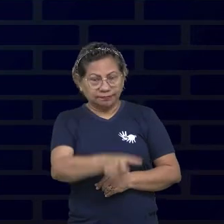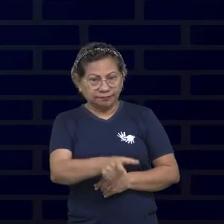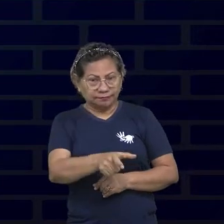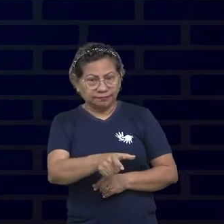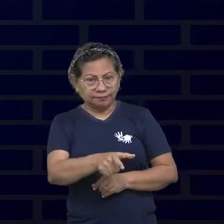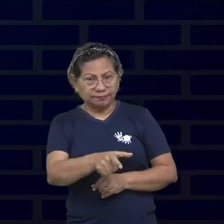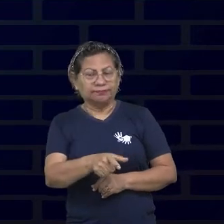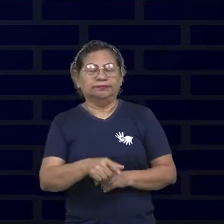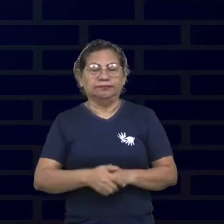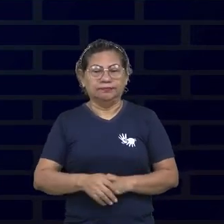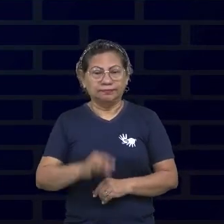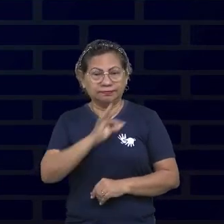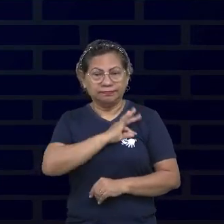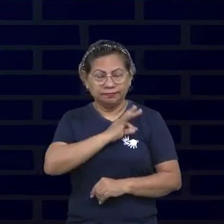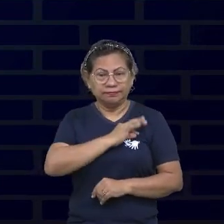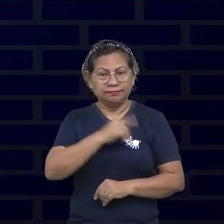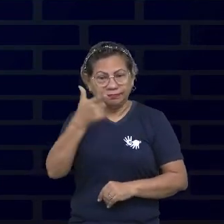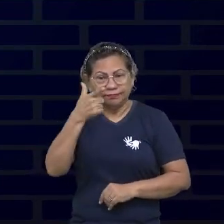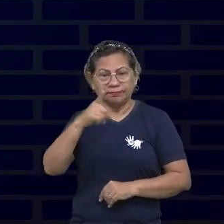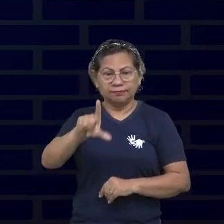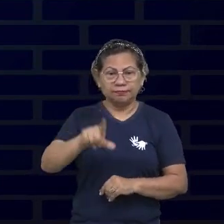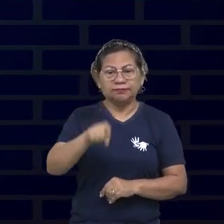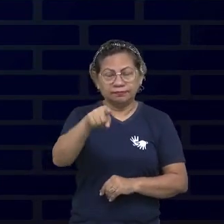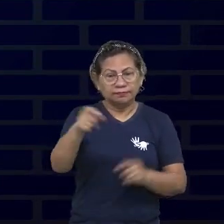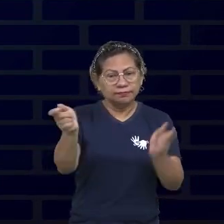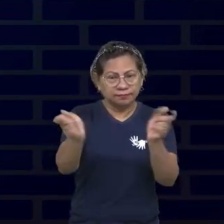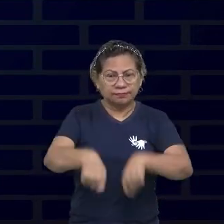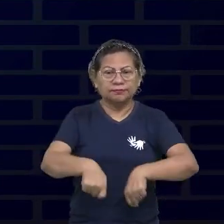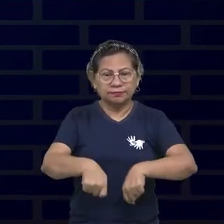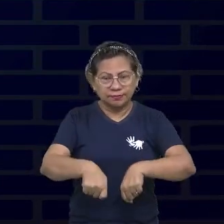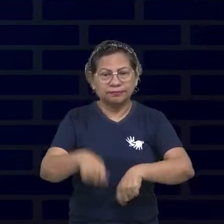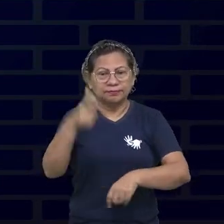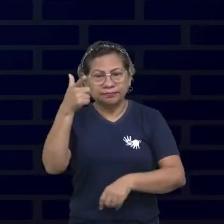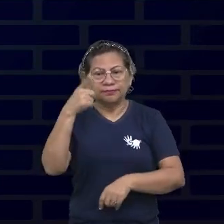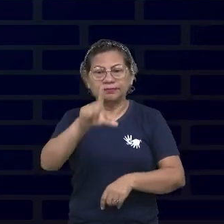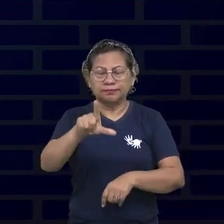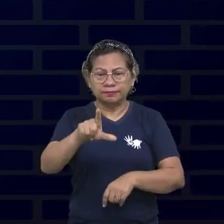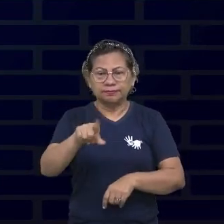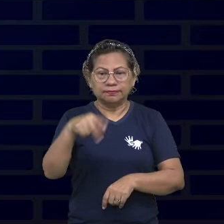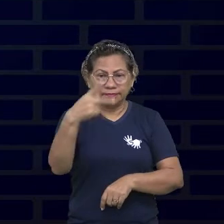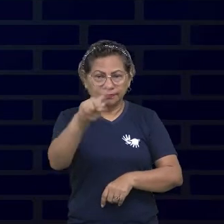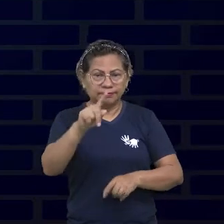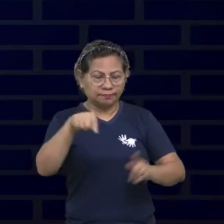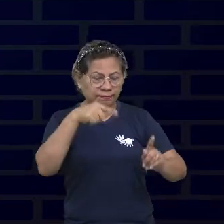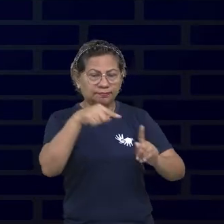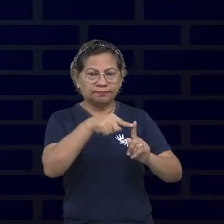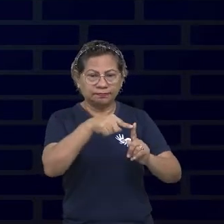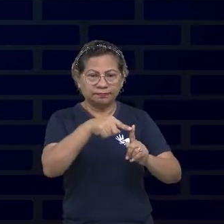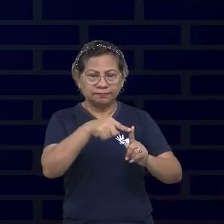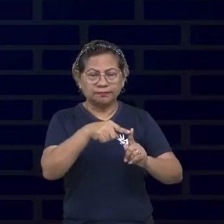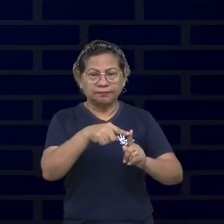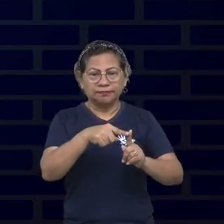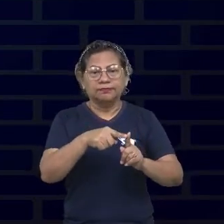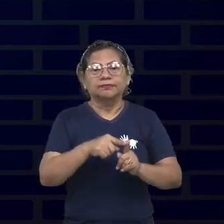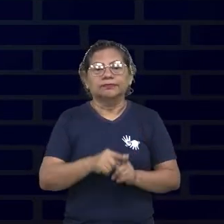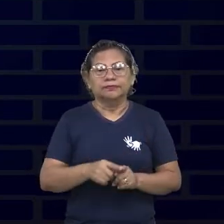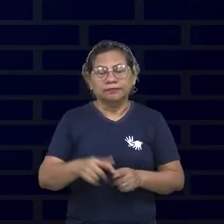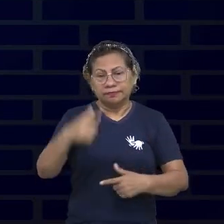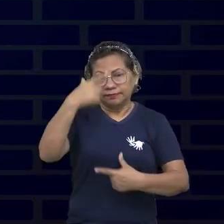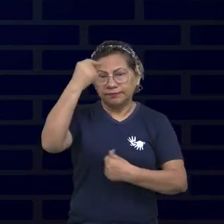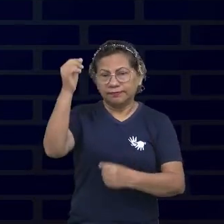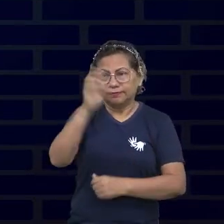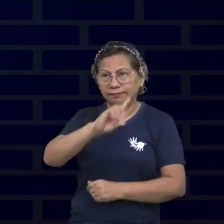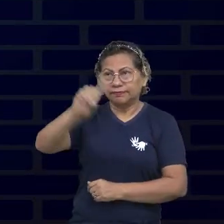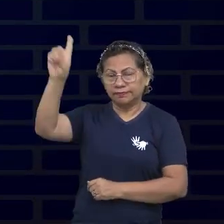professor universitário, eu alcancei. Você também pode alcançar também os seus objetivos. Com muita fé em Deus, dedicação nos